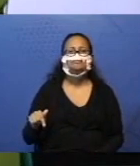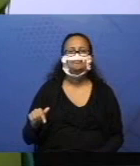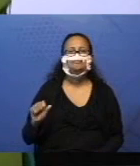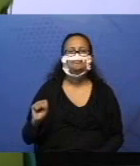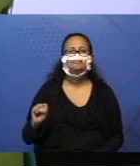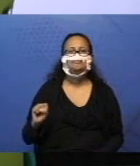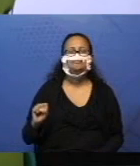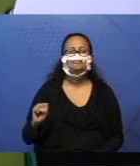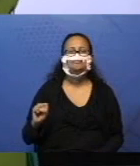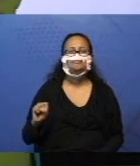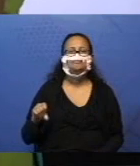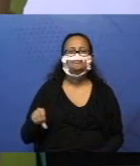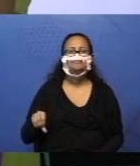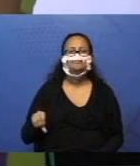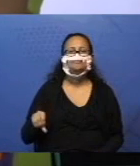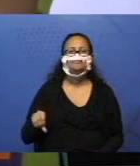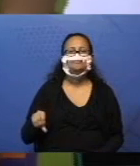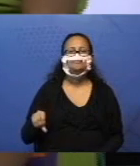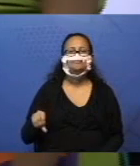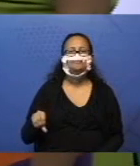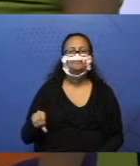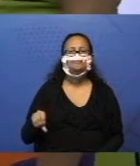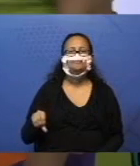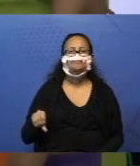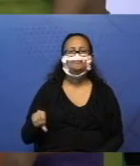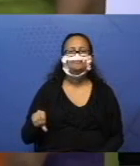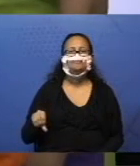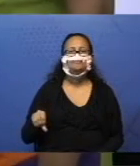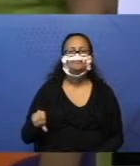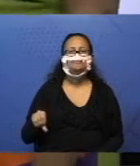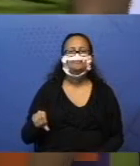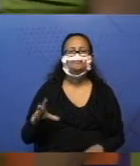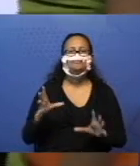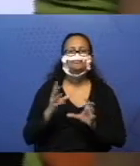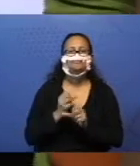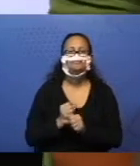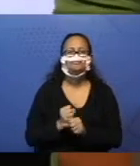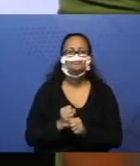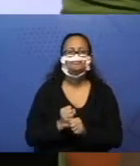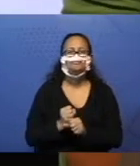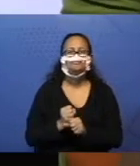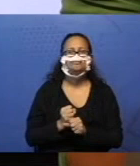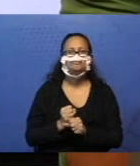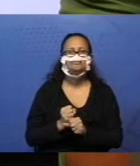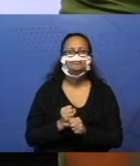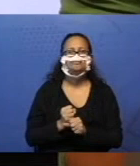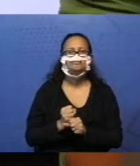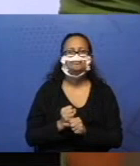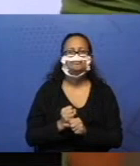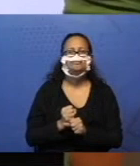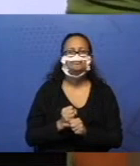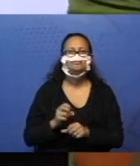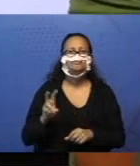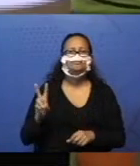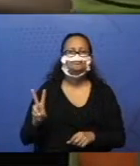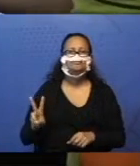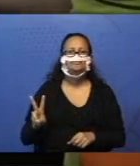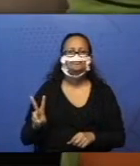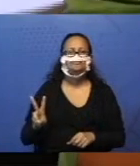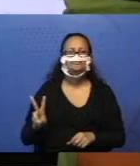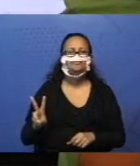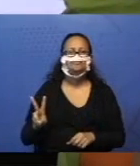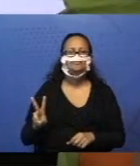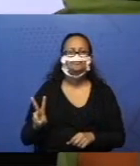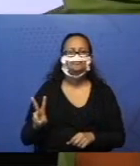7, 8, 9. Então, nossa adição será 2, que